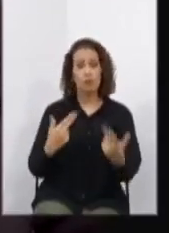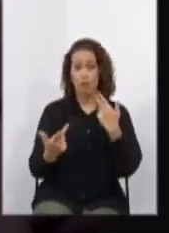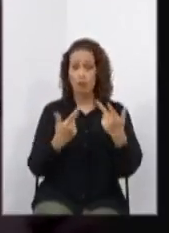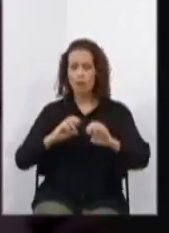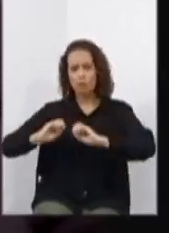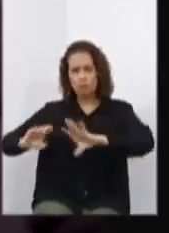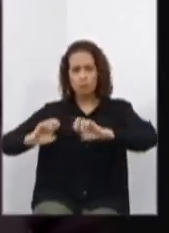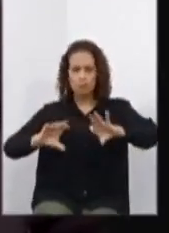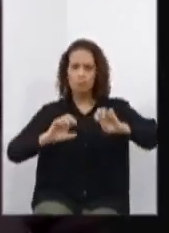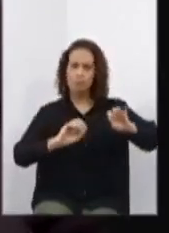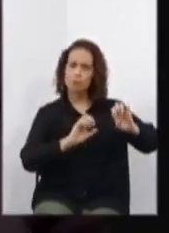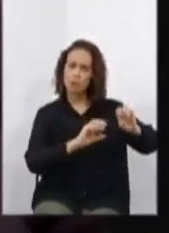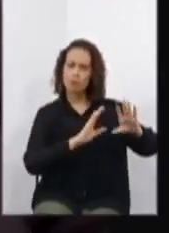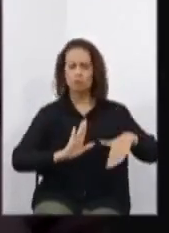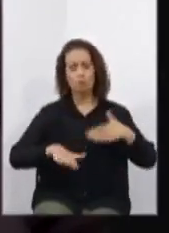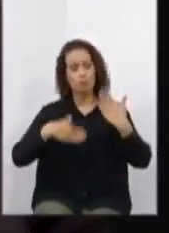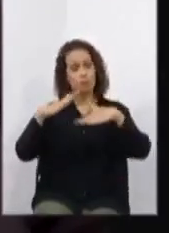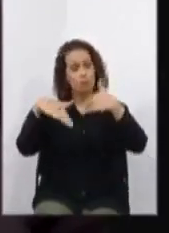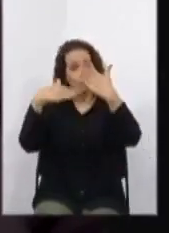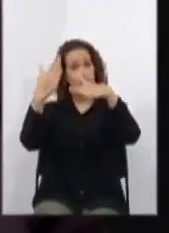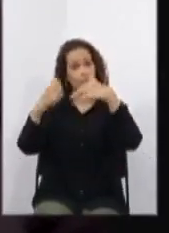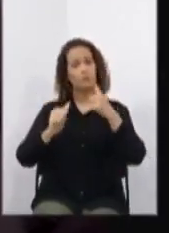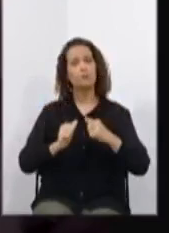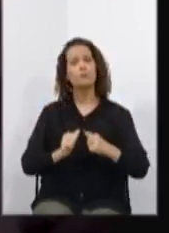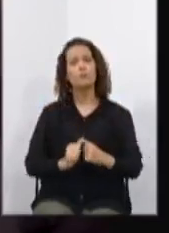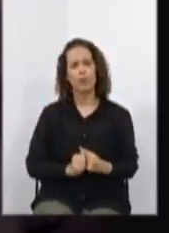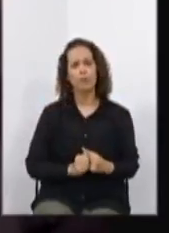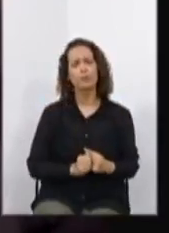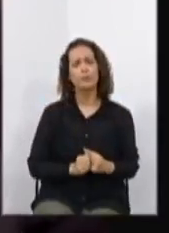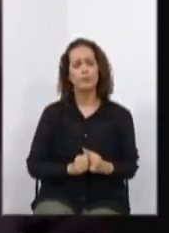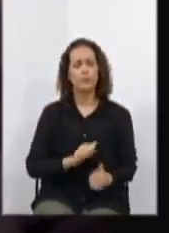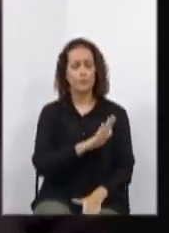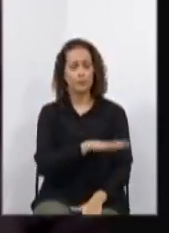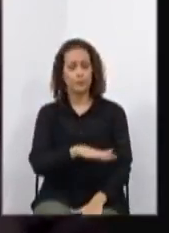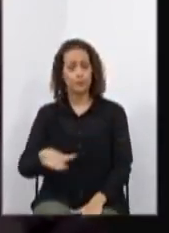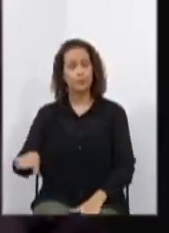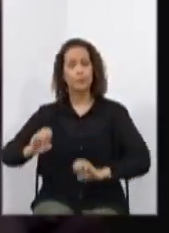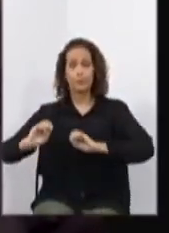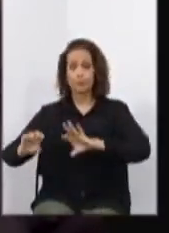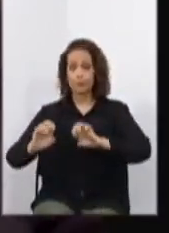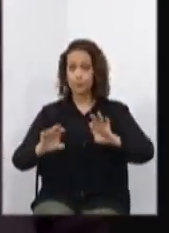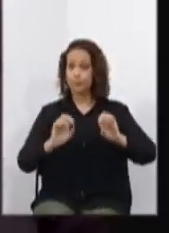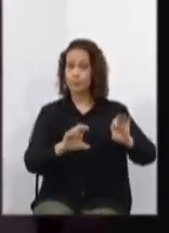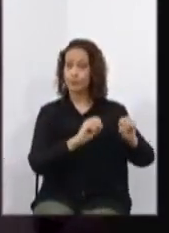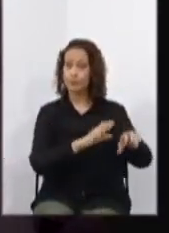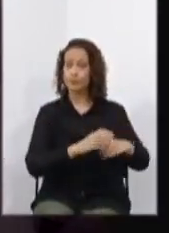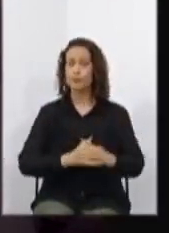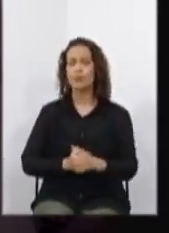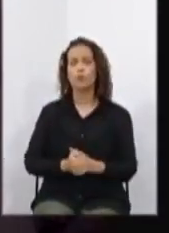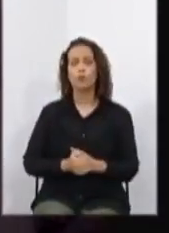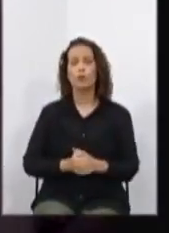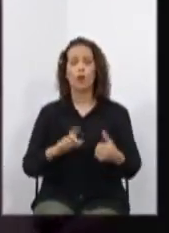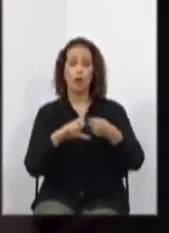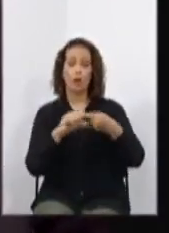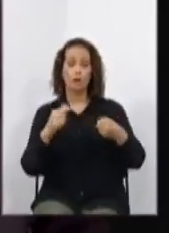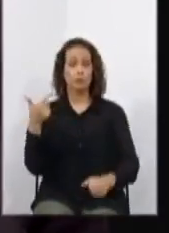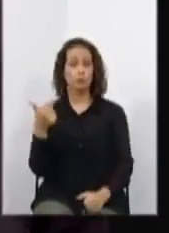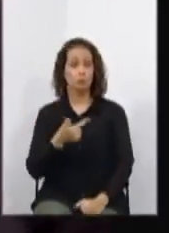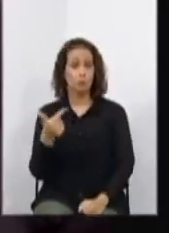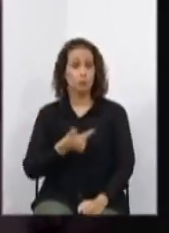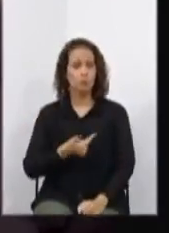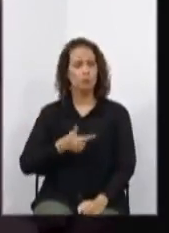instrução no desenvolvimento de todo o processo educativo. Artigo 2º, serão